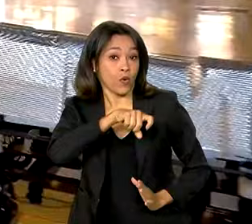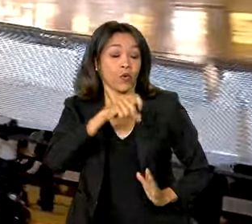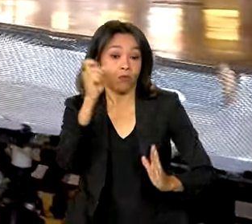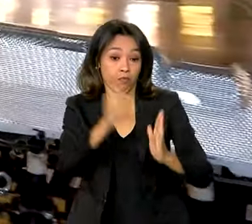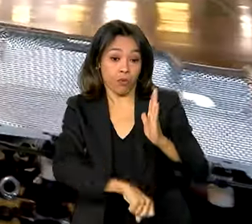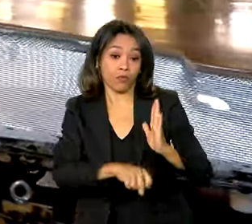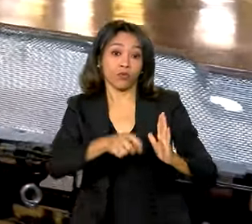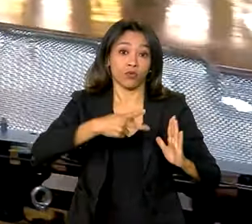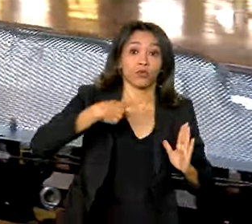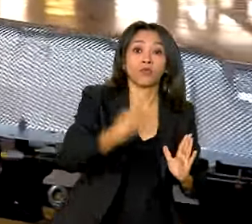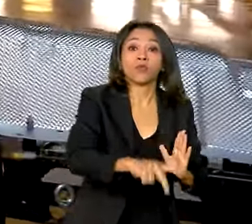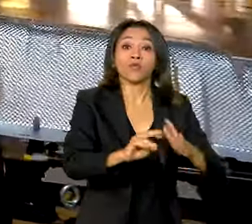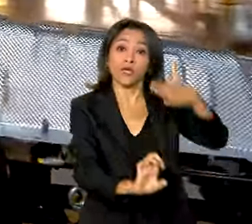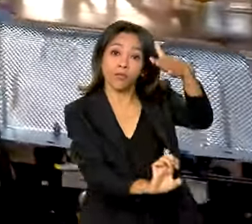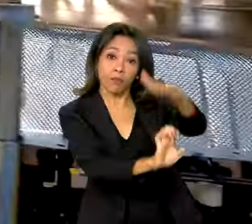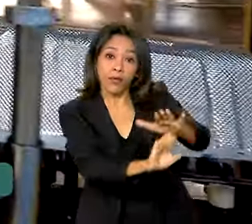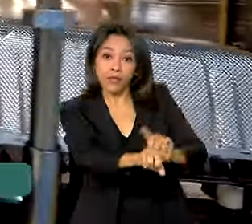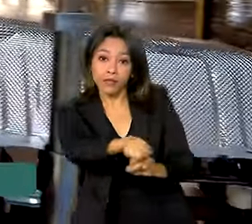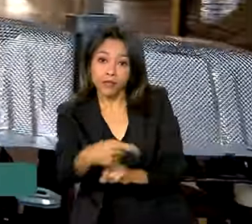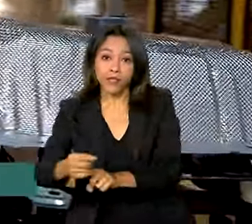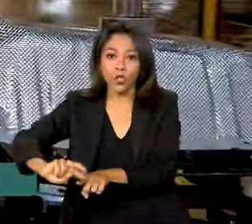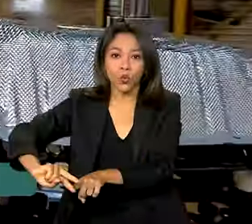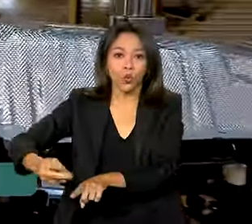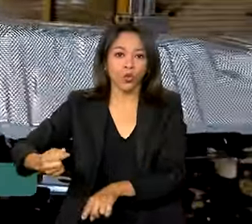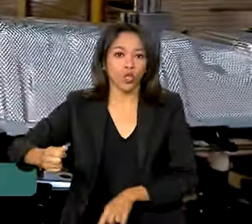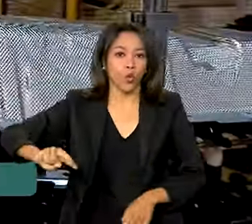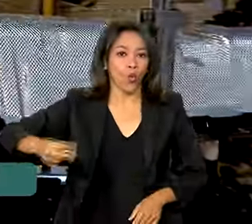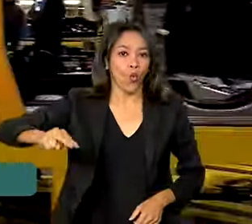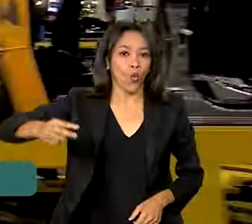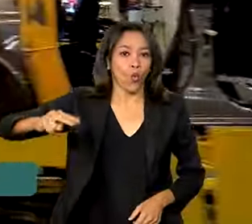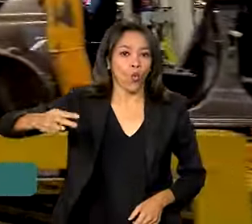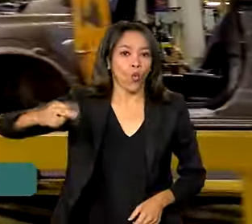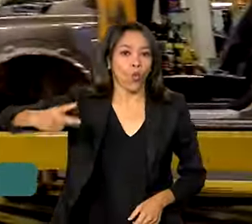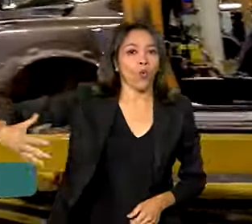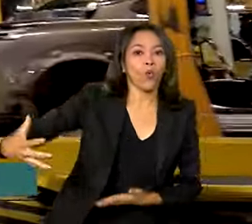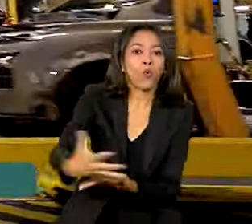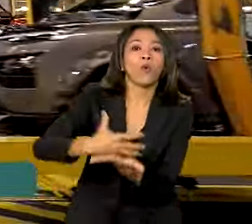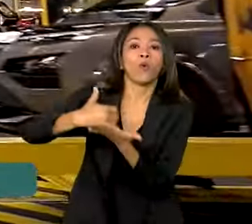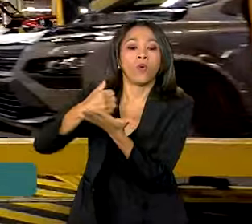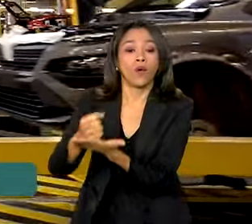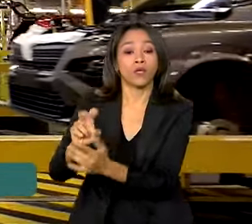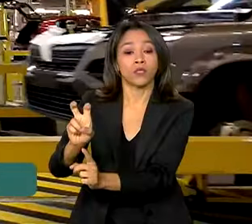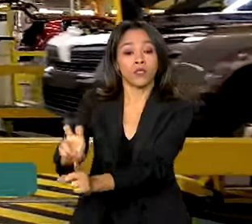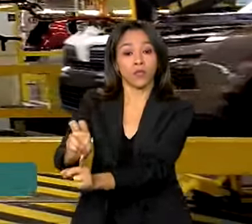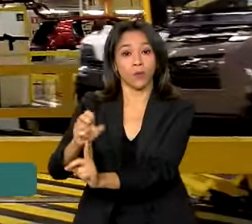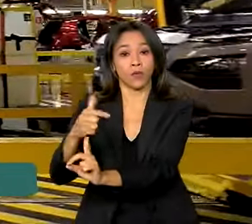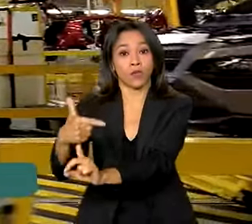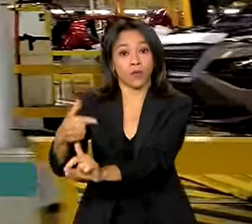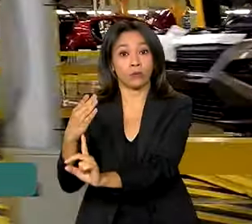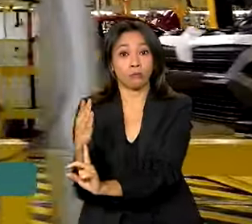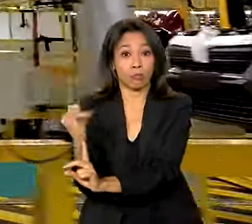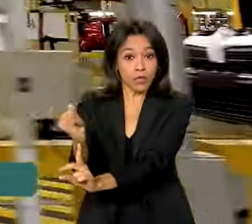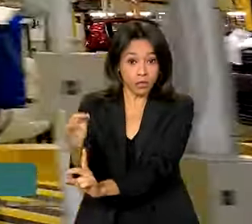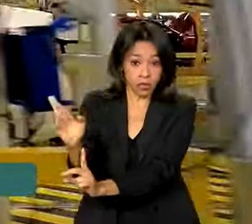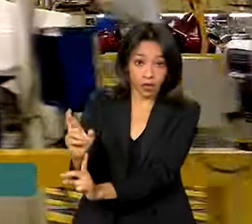e a contribuição social sobre o lucro líquido arrecadaram mais de R 52 bilhões,